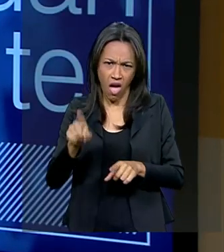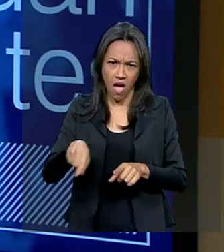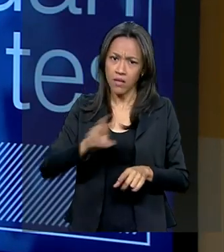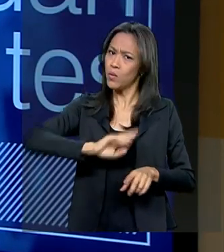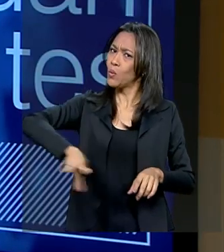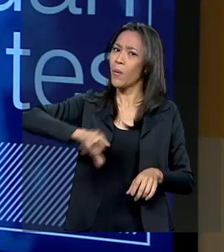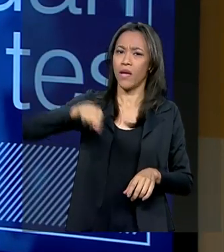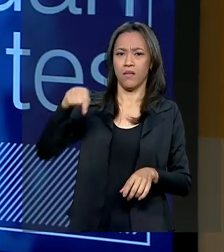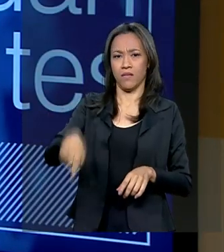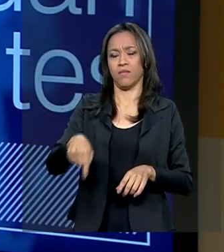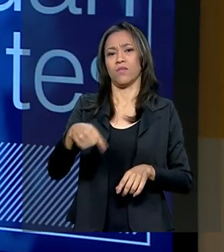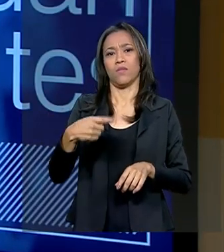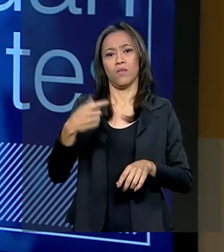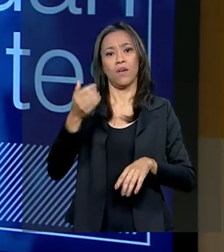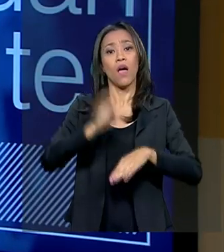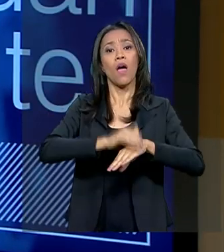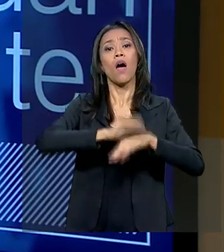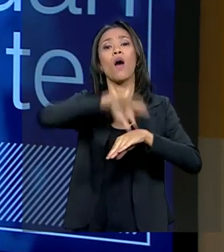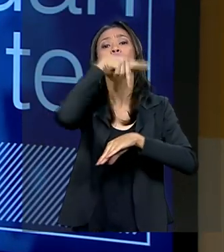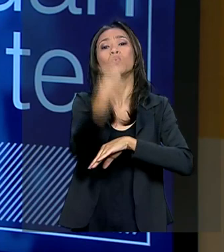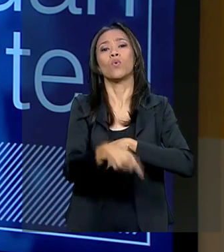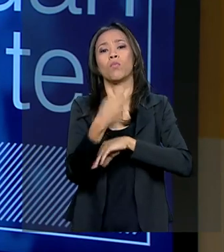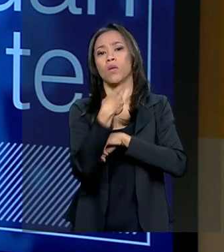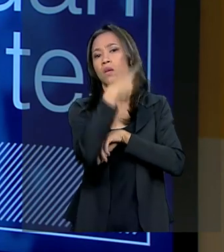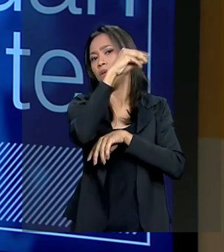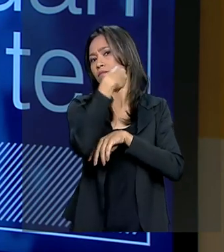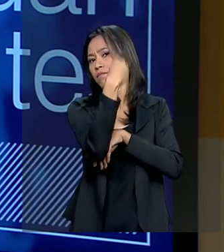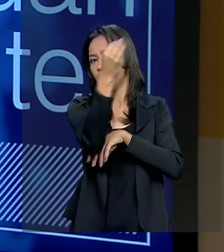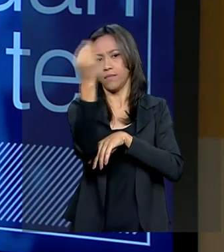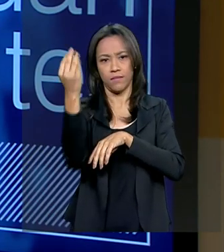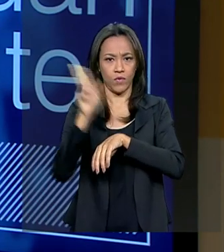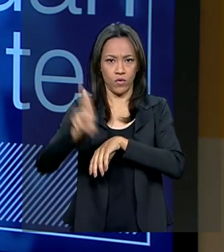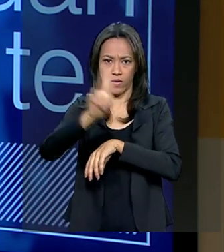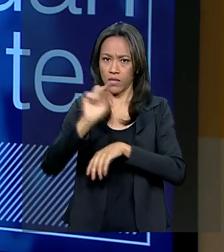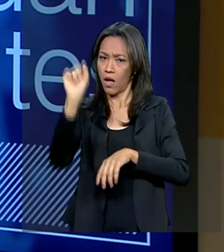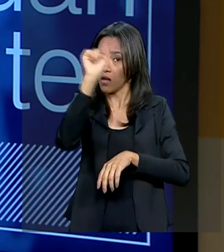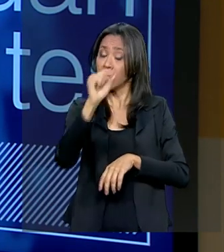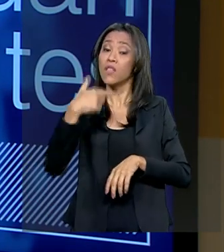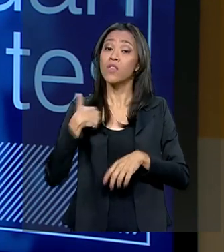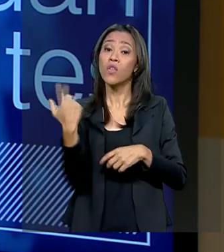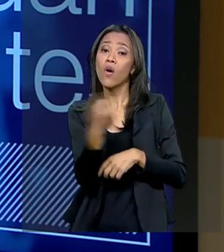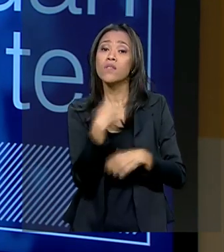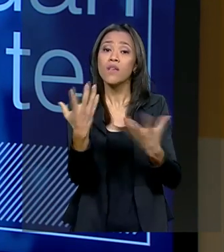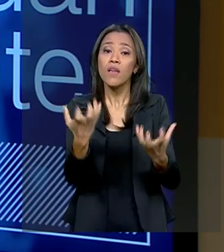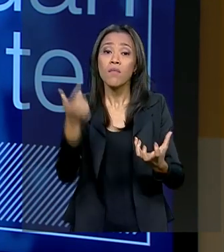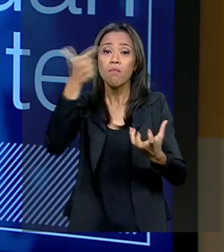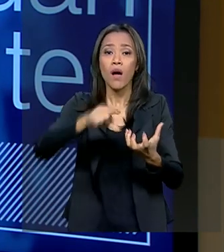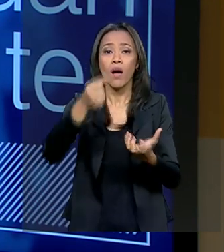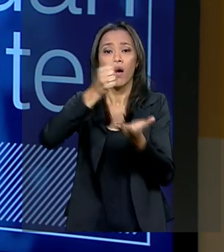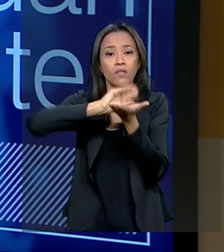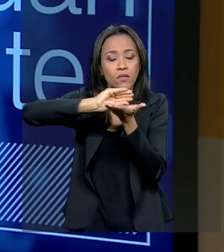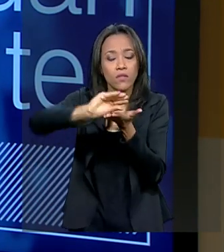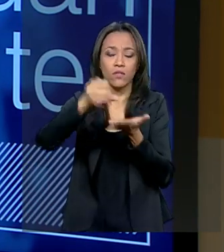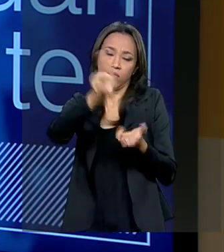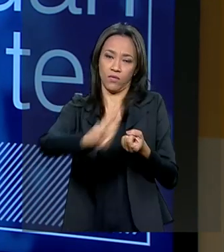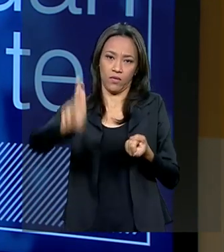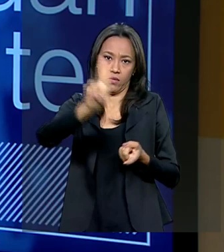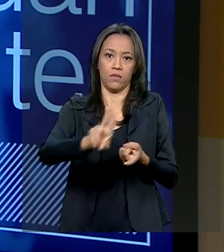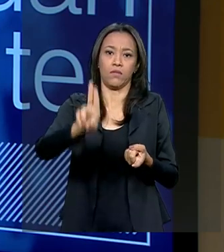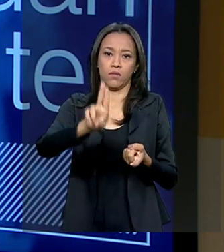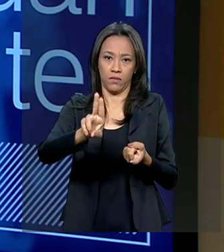cabais, do começo, meio e fim. A gente apenas quer viabilizar mais recursos para as universidades. A parte